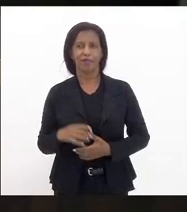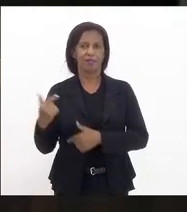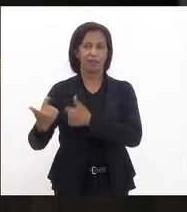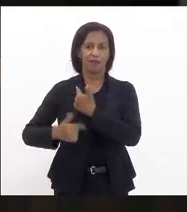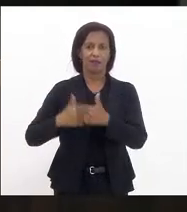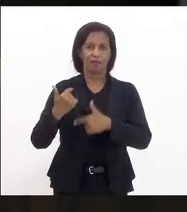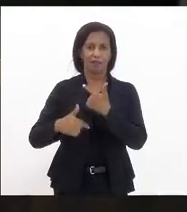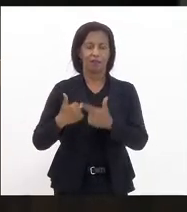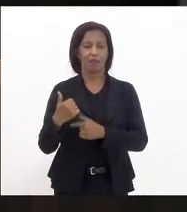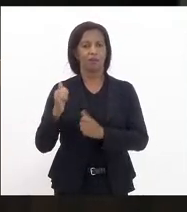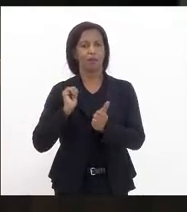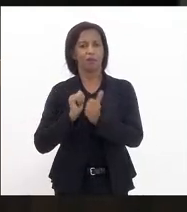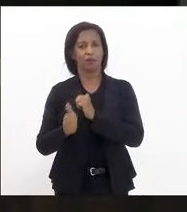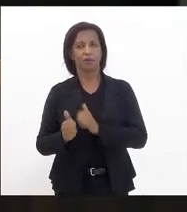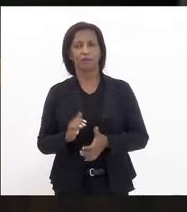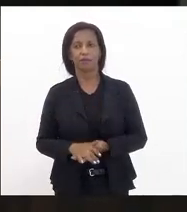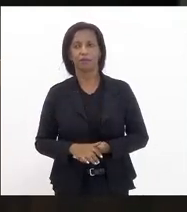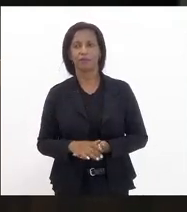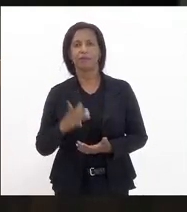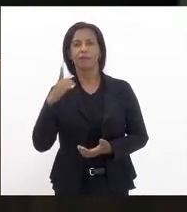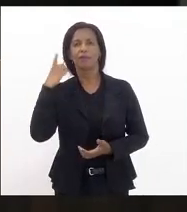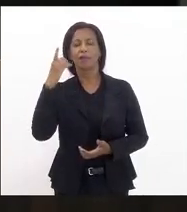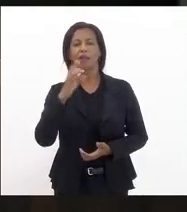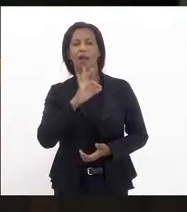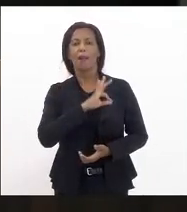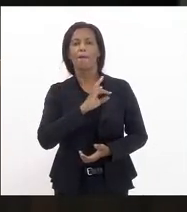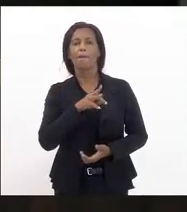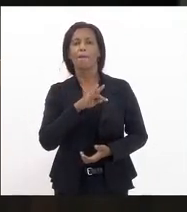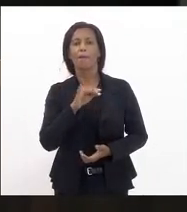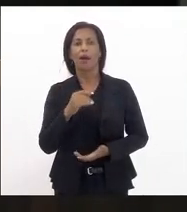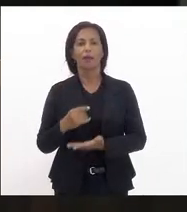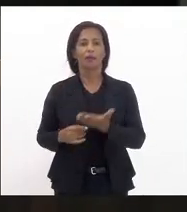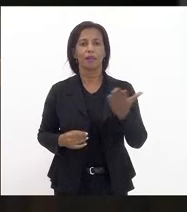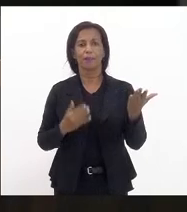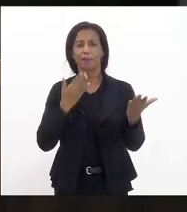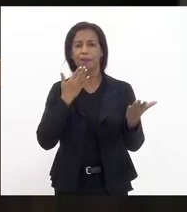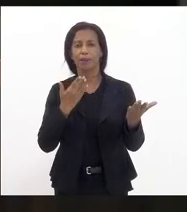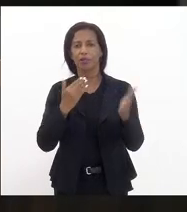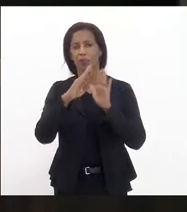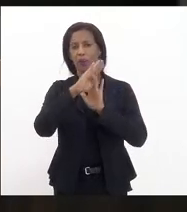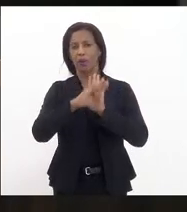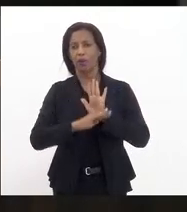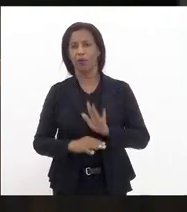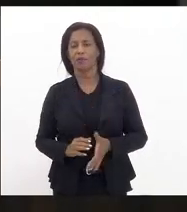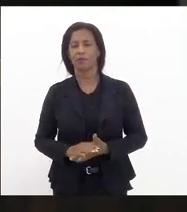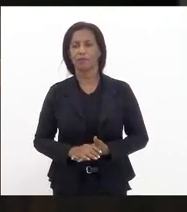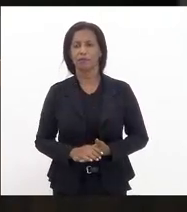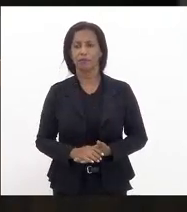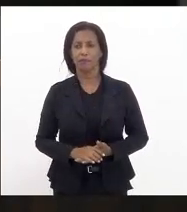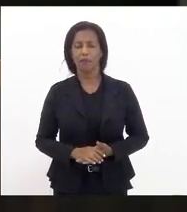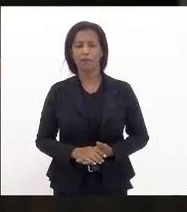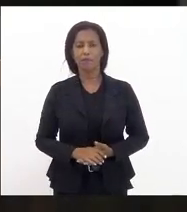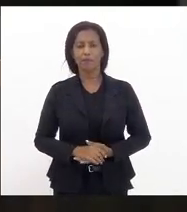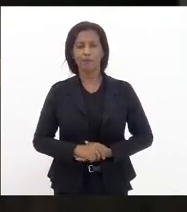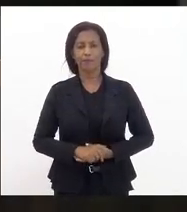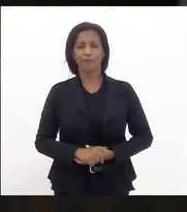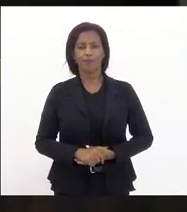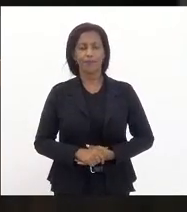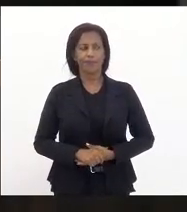lutando aí pelo nosso futebol a deputada Marta Rocha pediu pela ordem concedido deputado